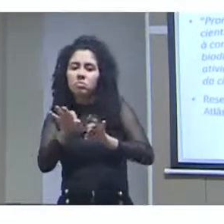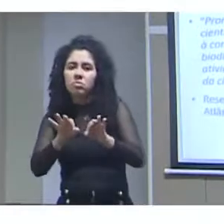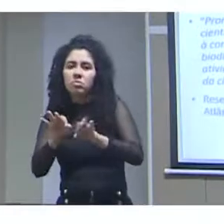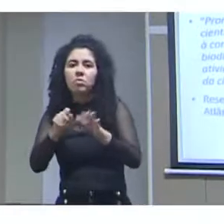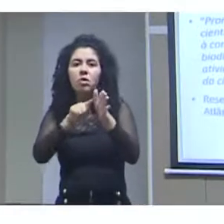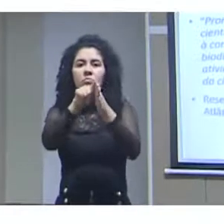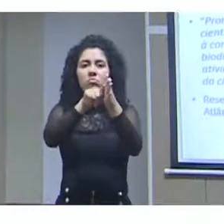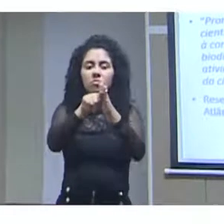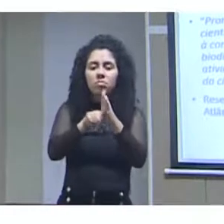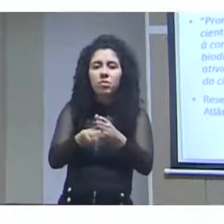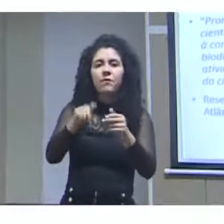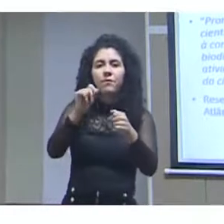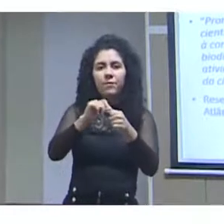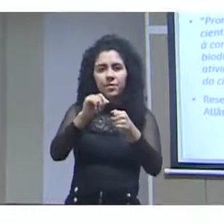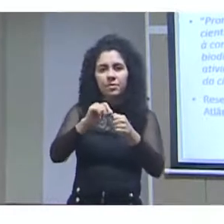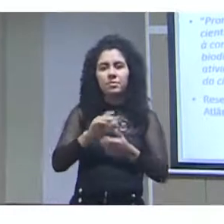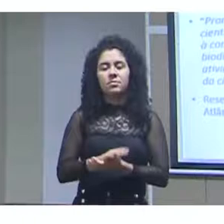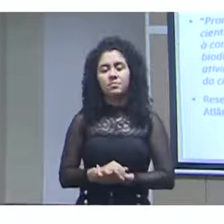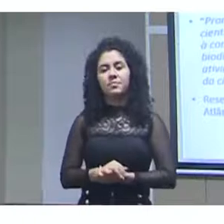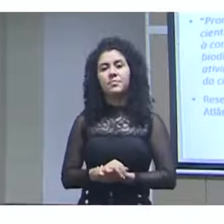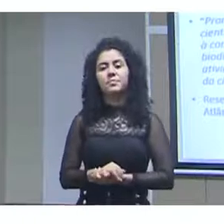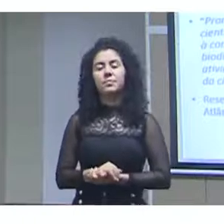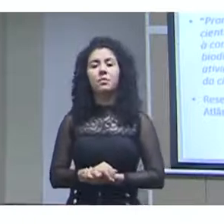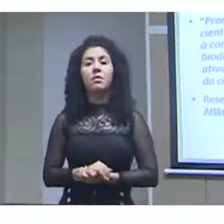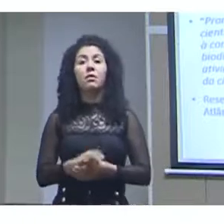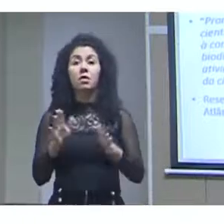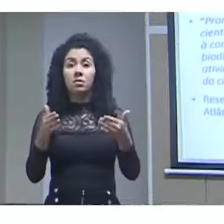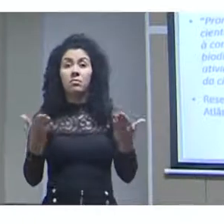pesquisas científicas com ênfase na flora.